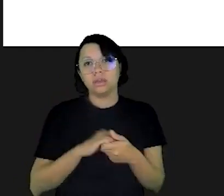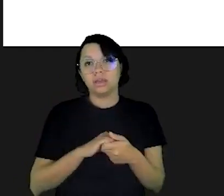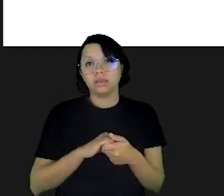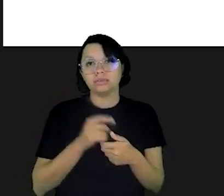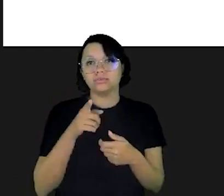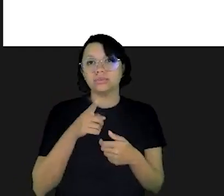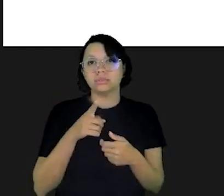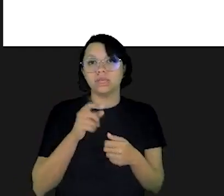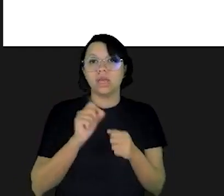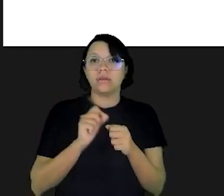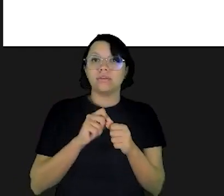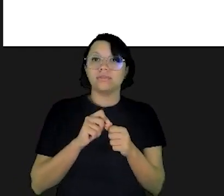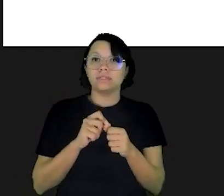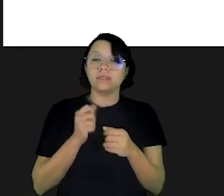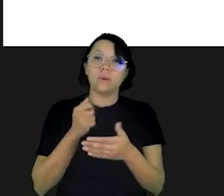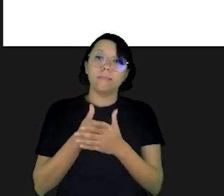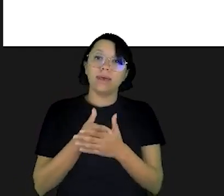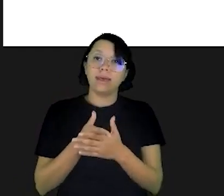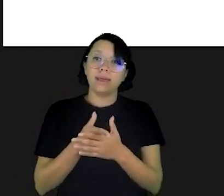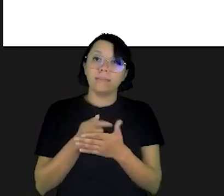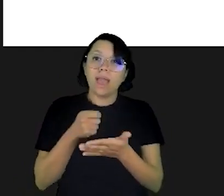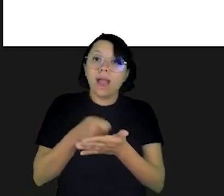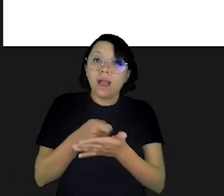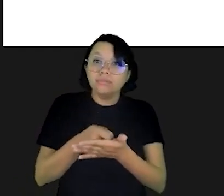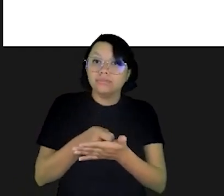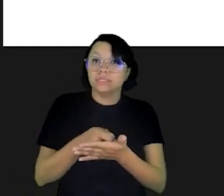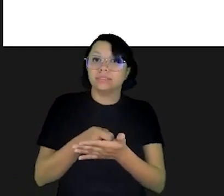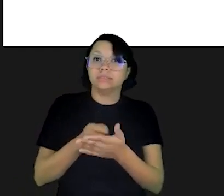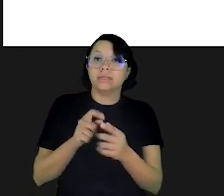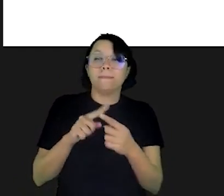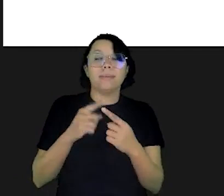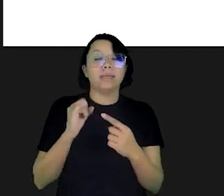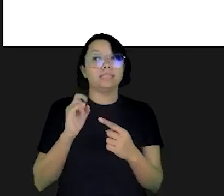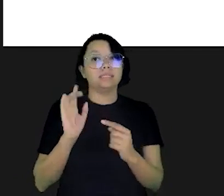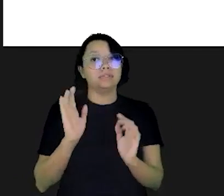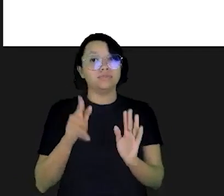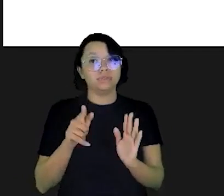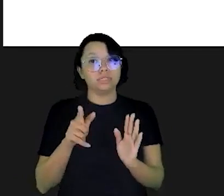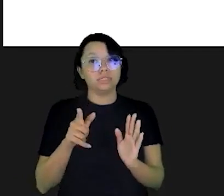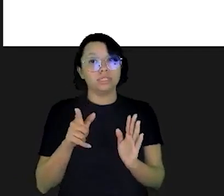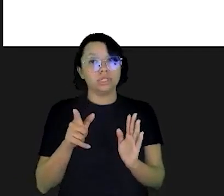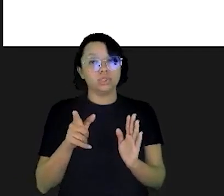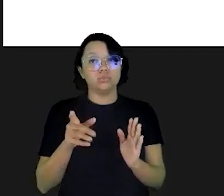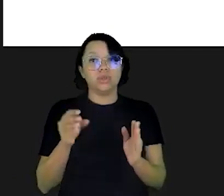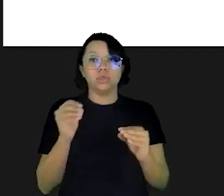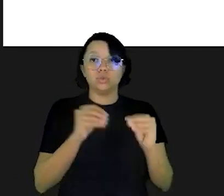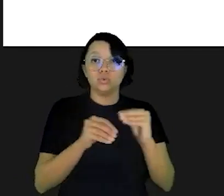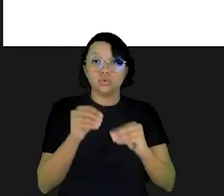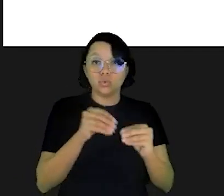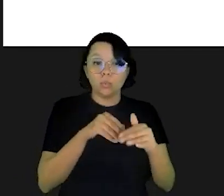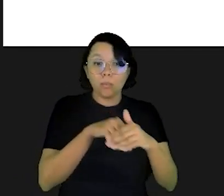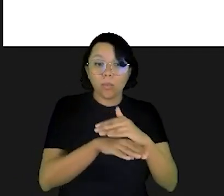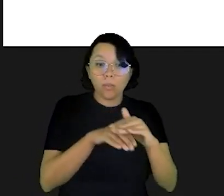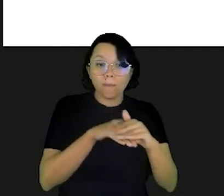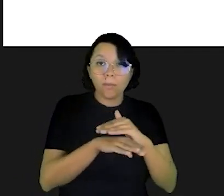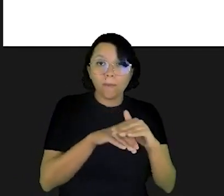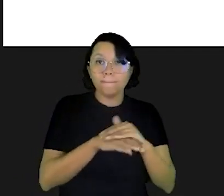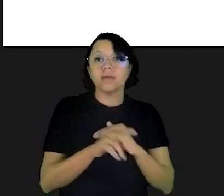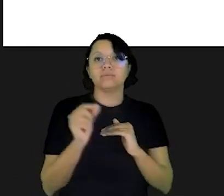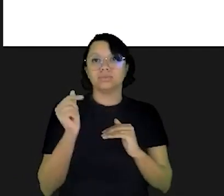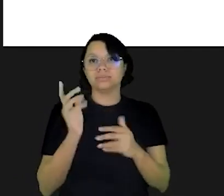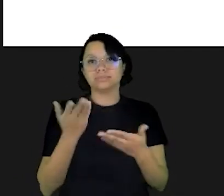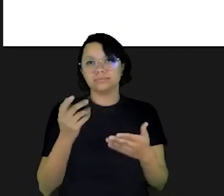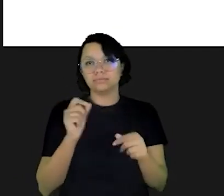então vale talvez a pena você fazer aquele pagamento à vista mas só se você tiver realmente